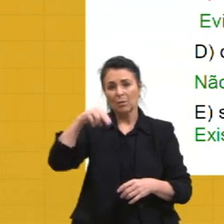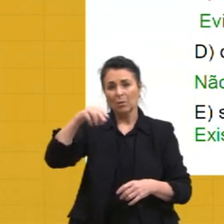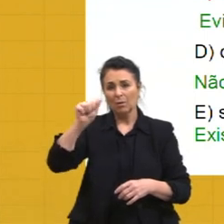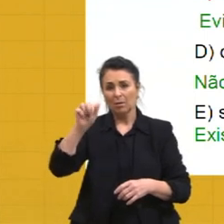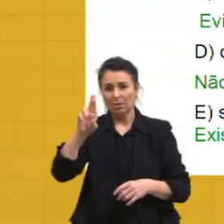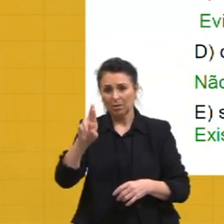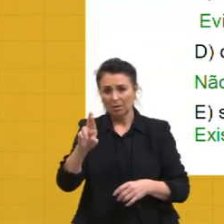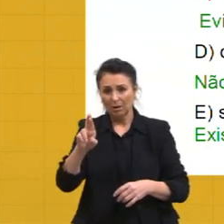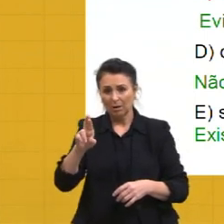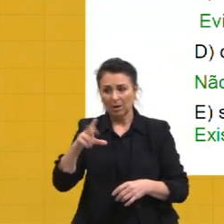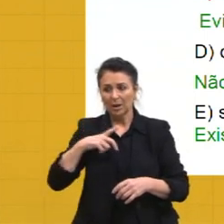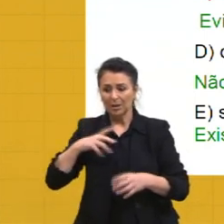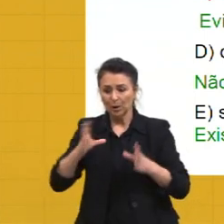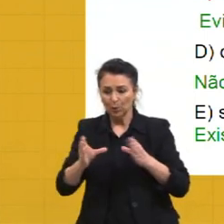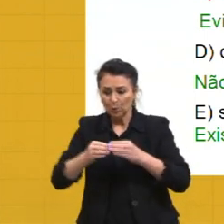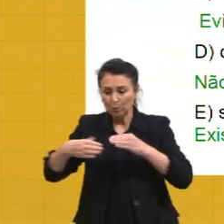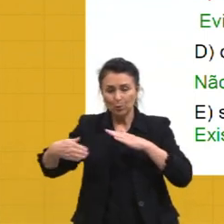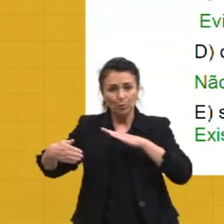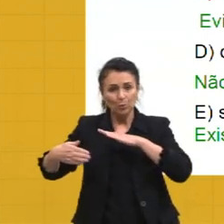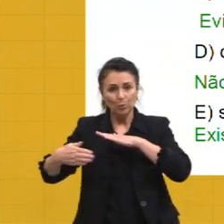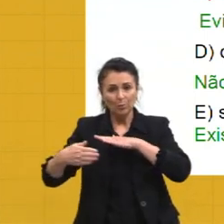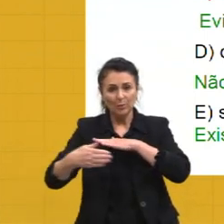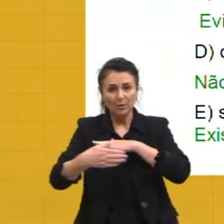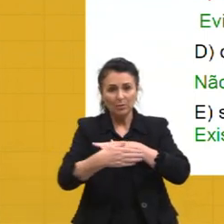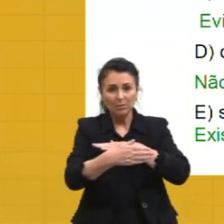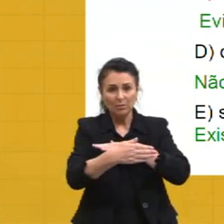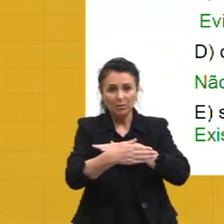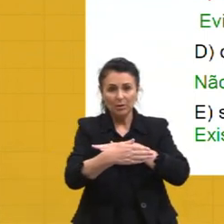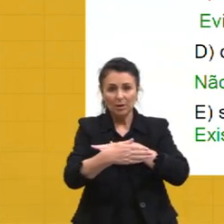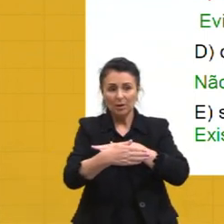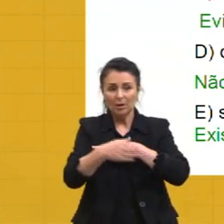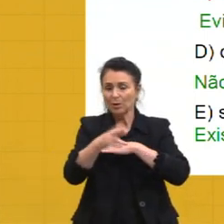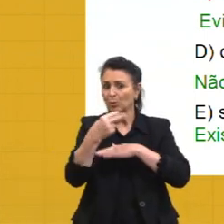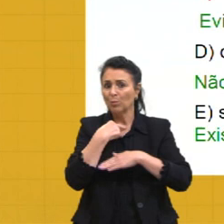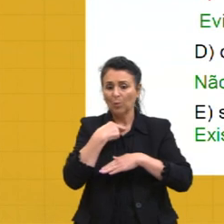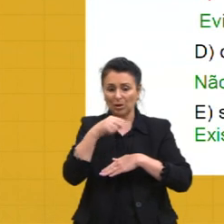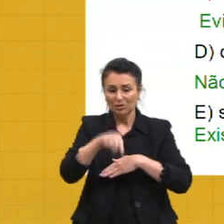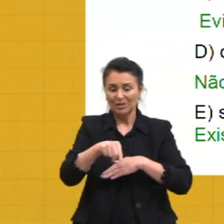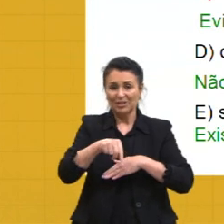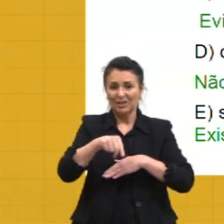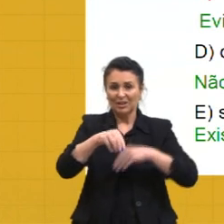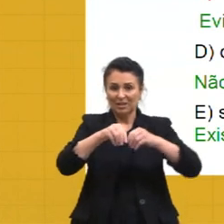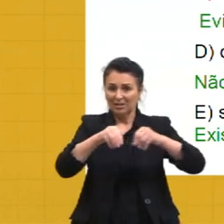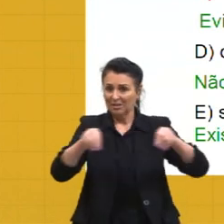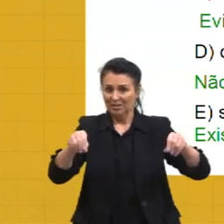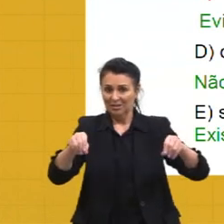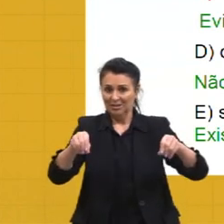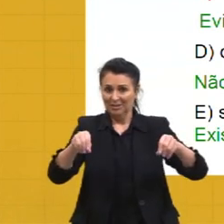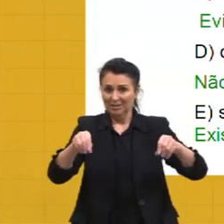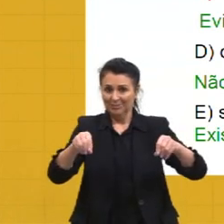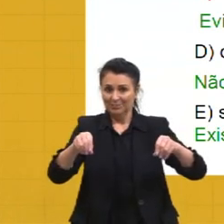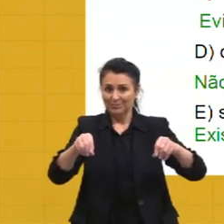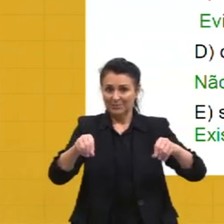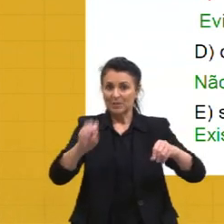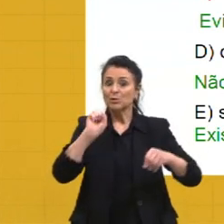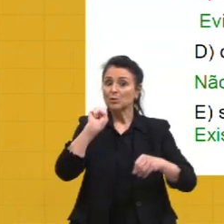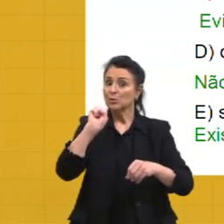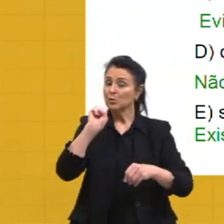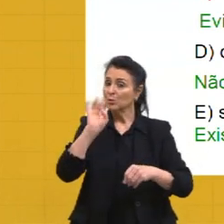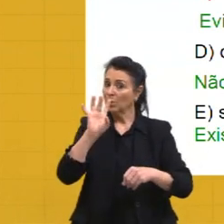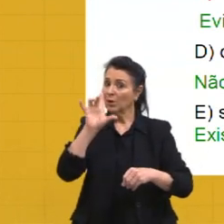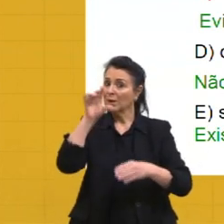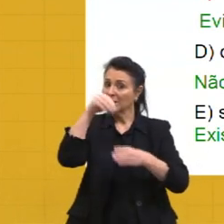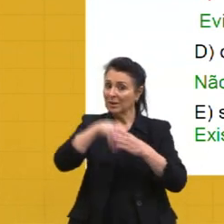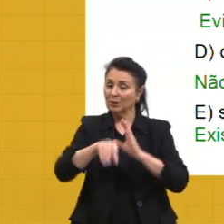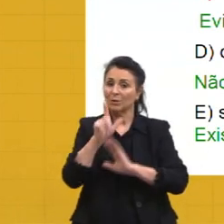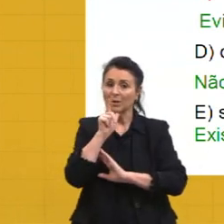confere o sucesso adaptativo para o ambiente terrestre, tá? E sim para o ambiente aquático. Então, a letra